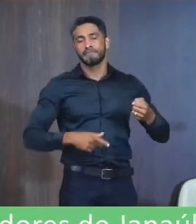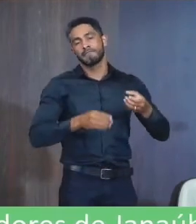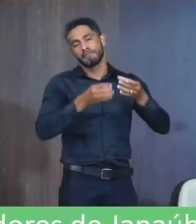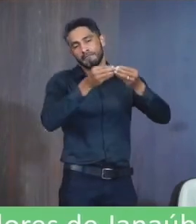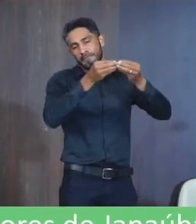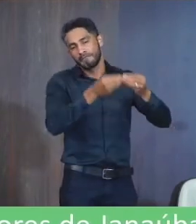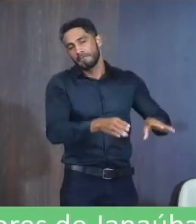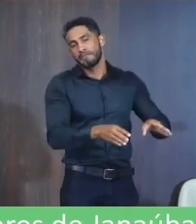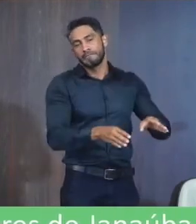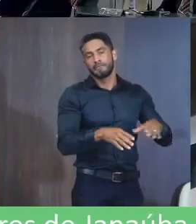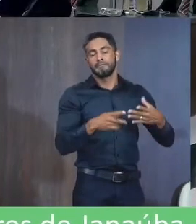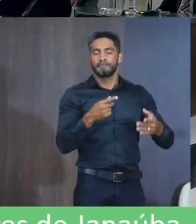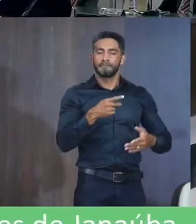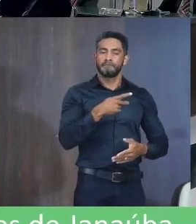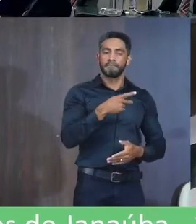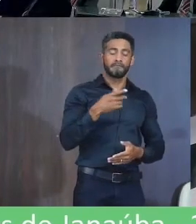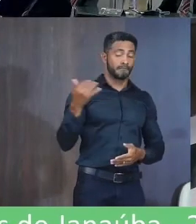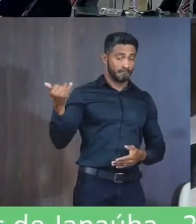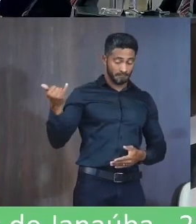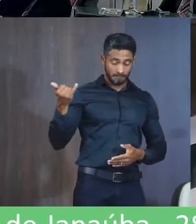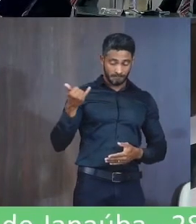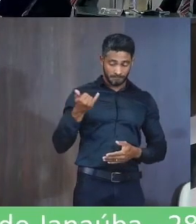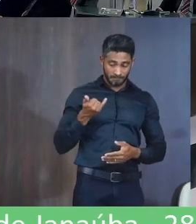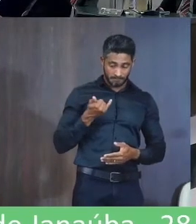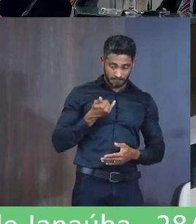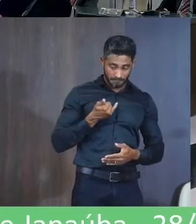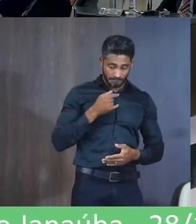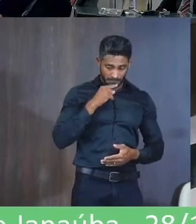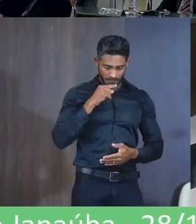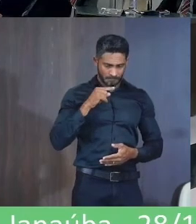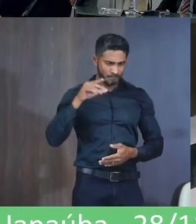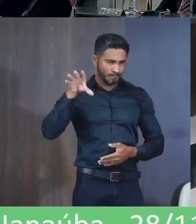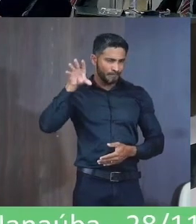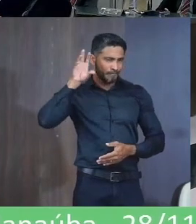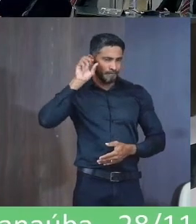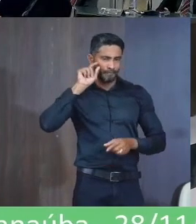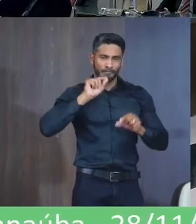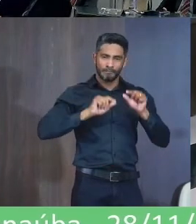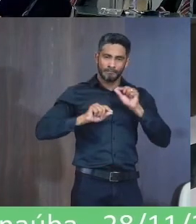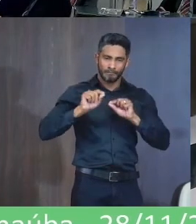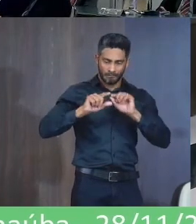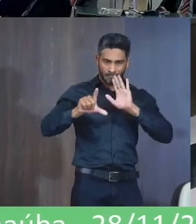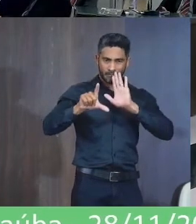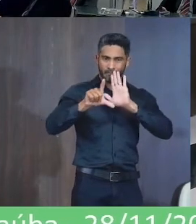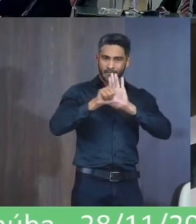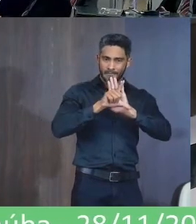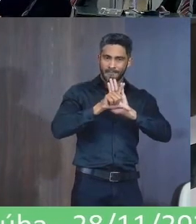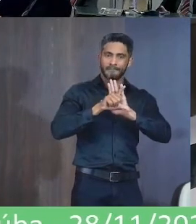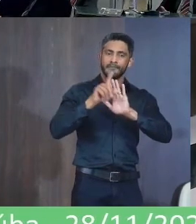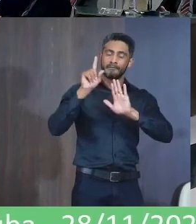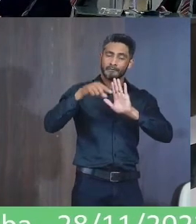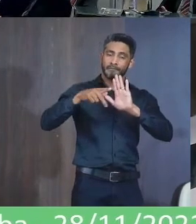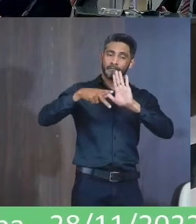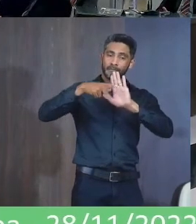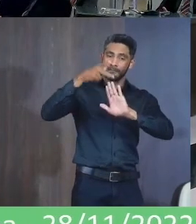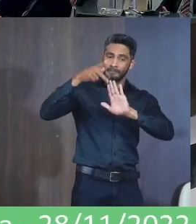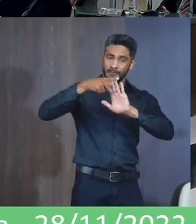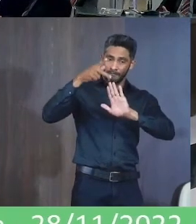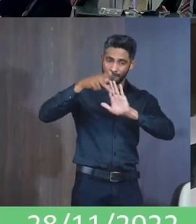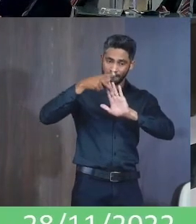Então Essa semana Eu escutei Pela voz Do Brasil Falando que A lei Agora se tornou Um projeto